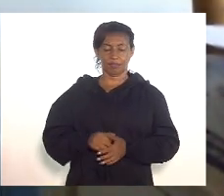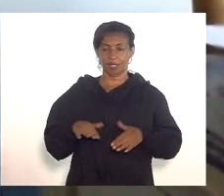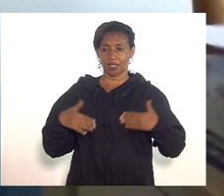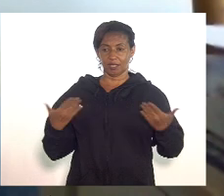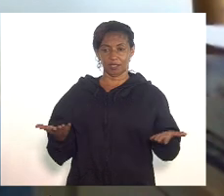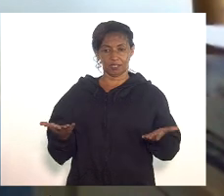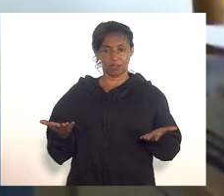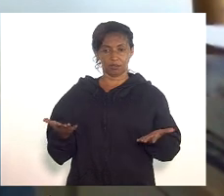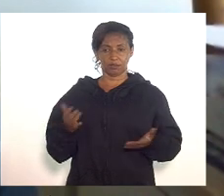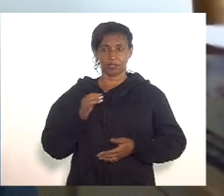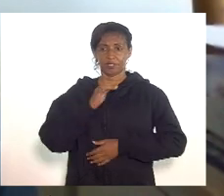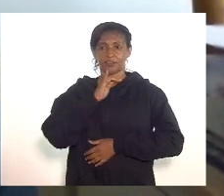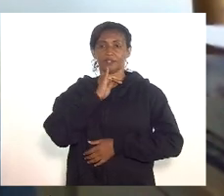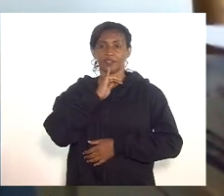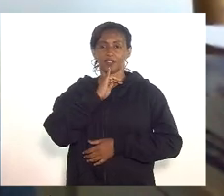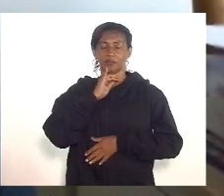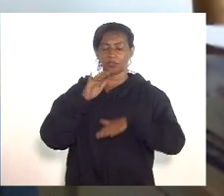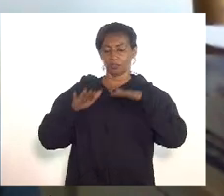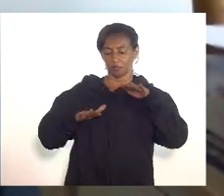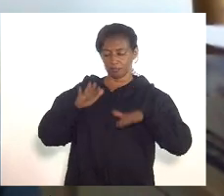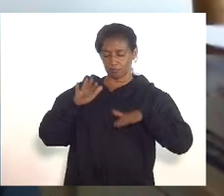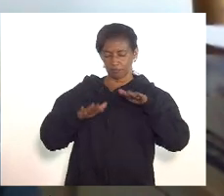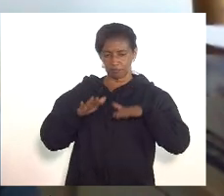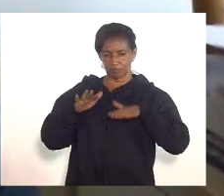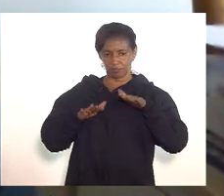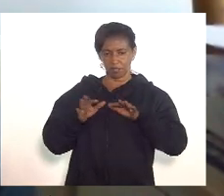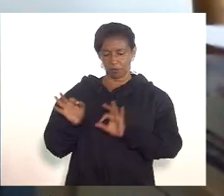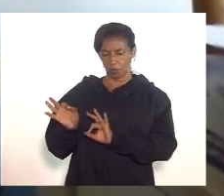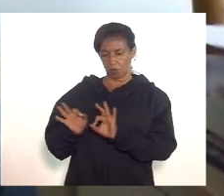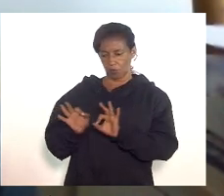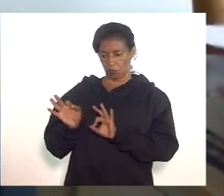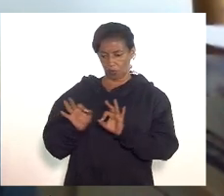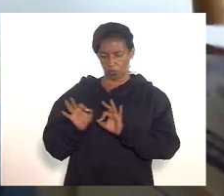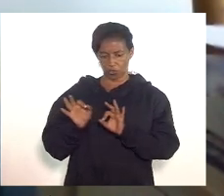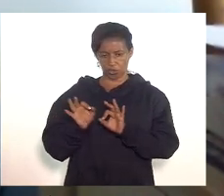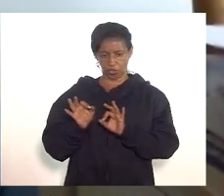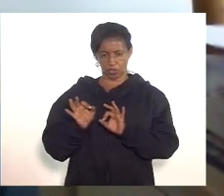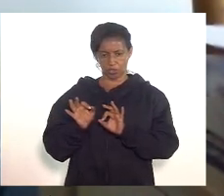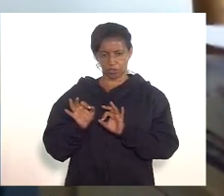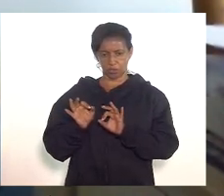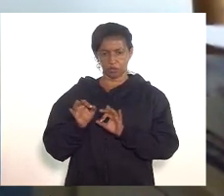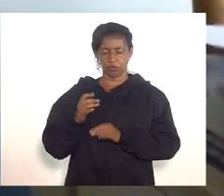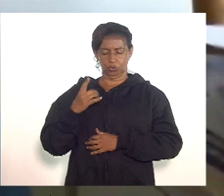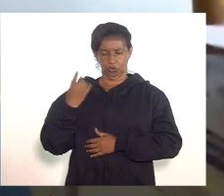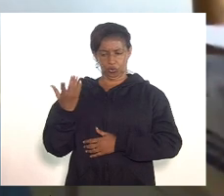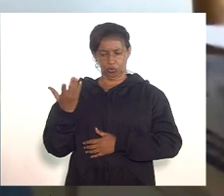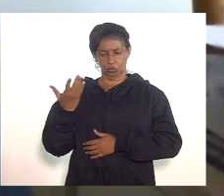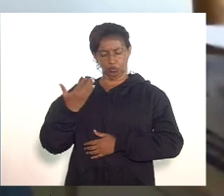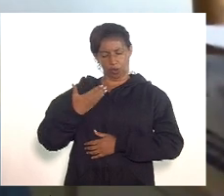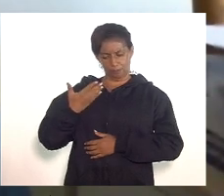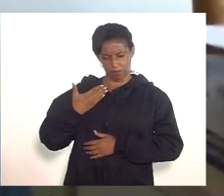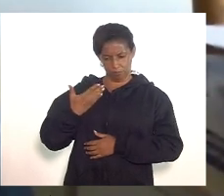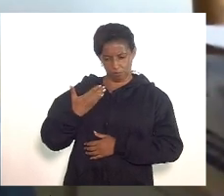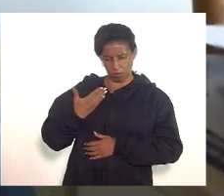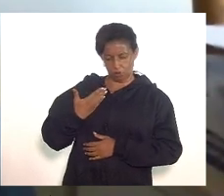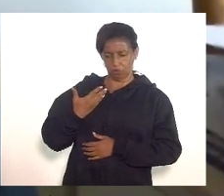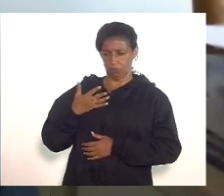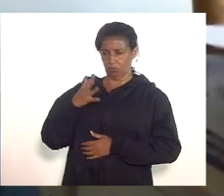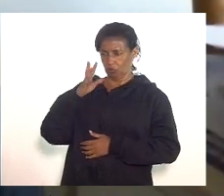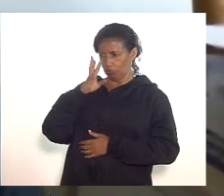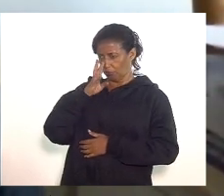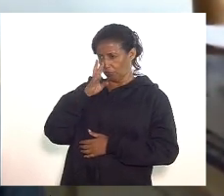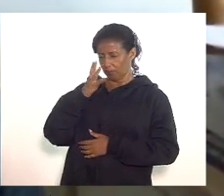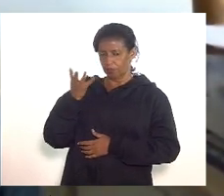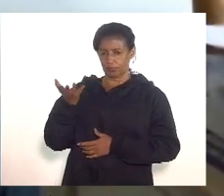infelizmente mesmo sendo projeto de um parlamentar que eu prezo que admiro